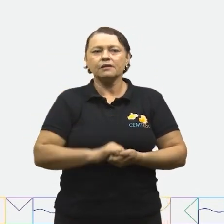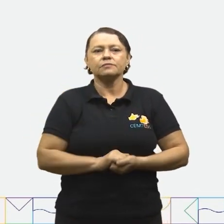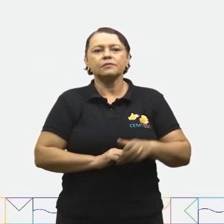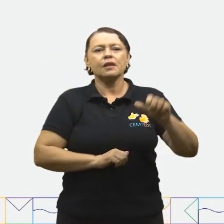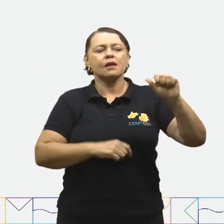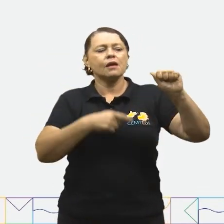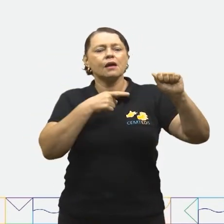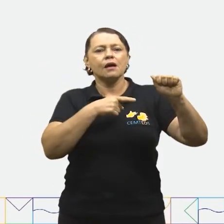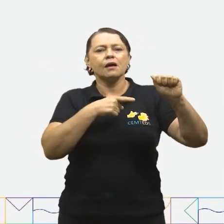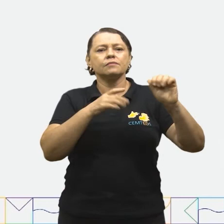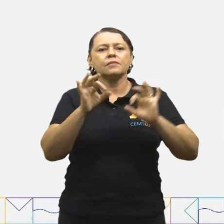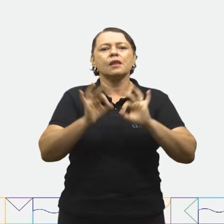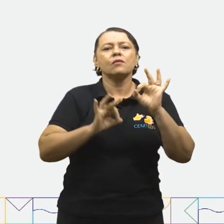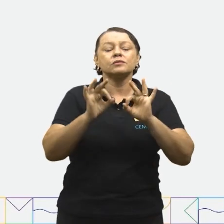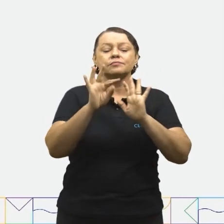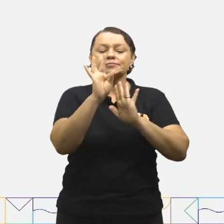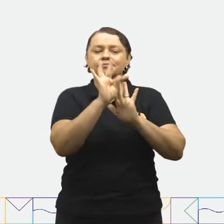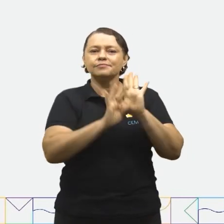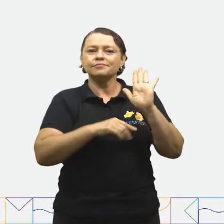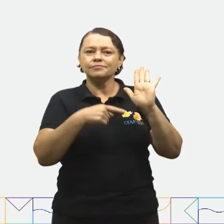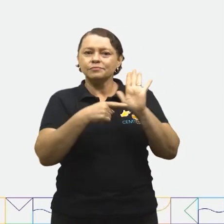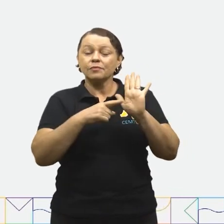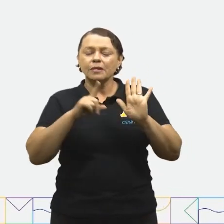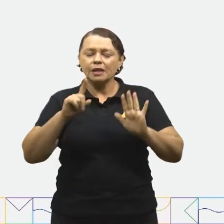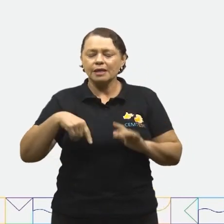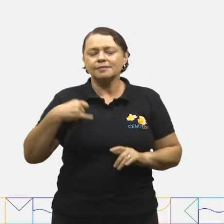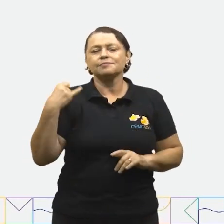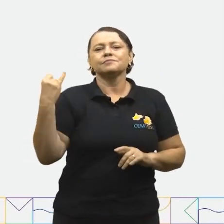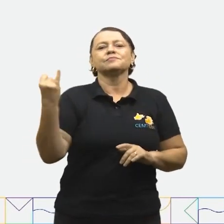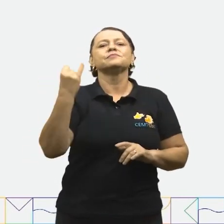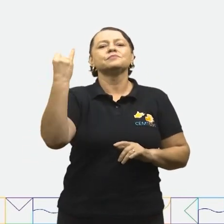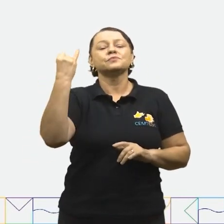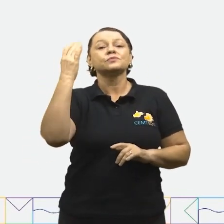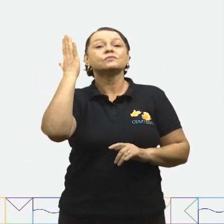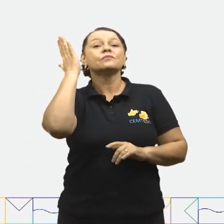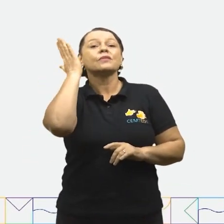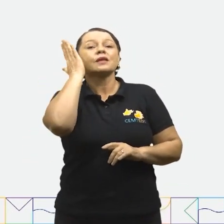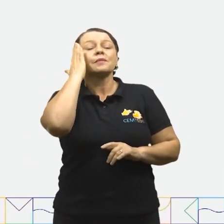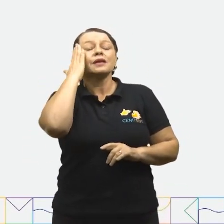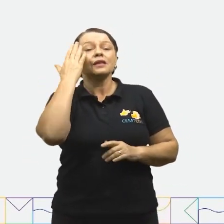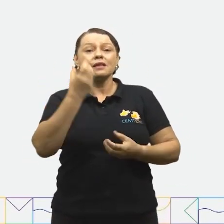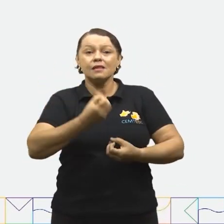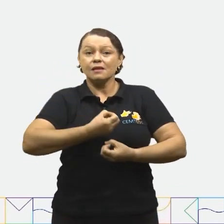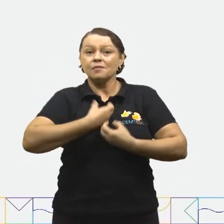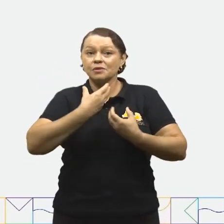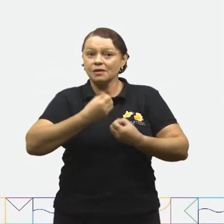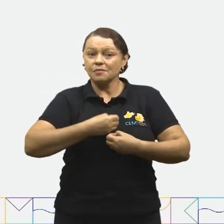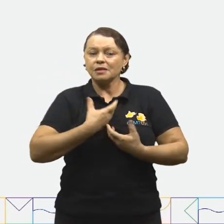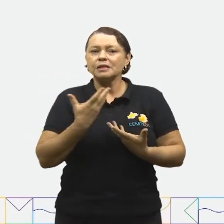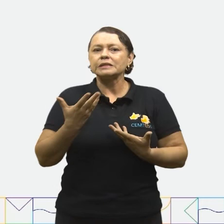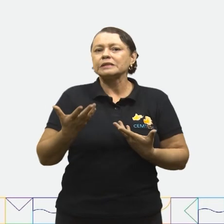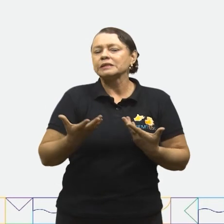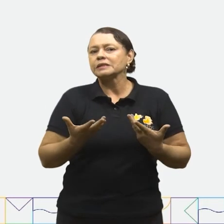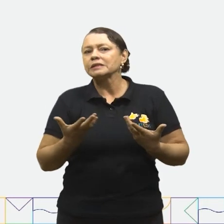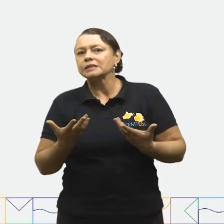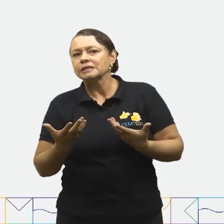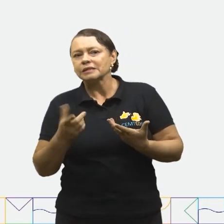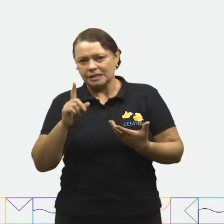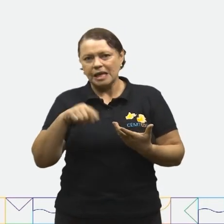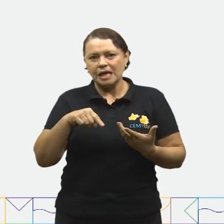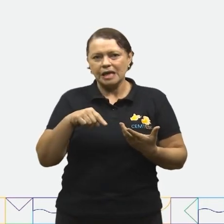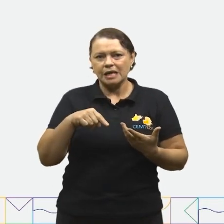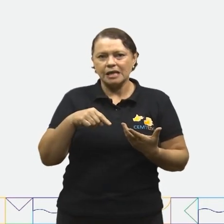A. A organização de um texto é importante para entendermos a sua mensagem. Hum, será mesmo?